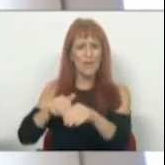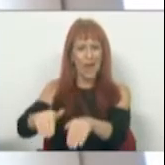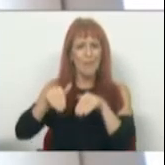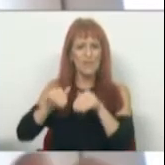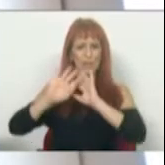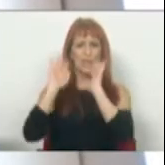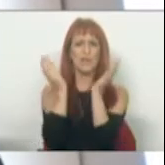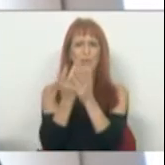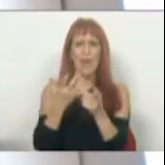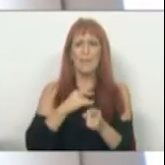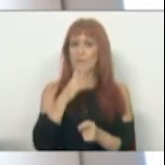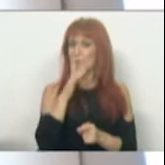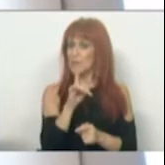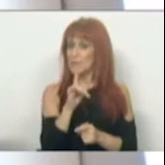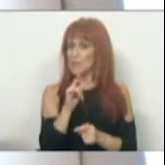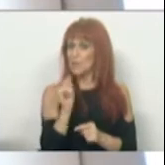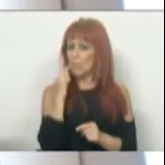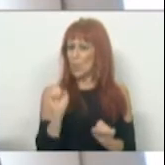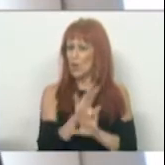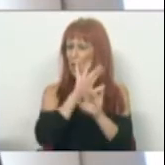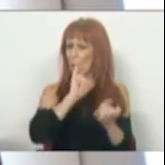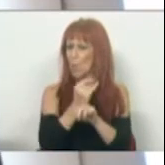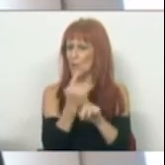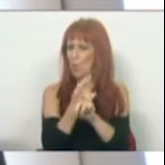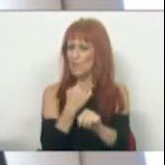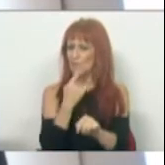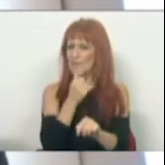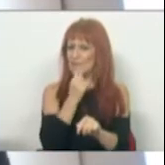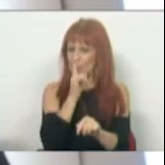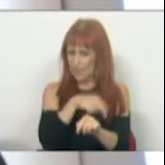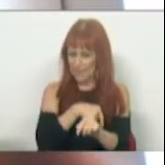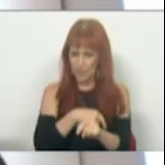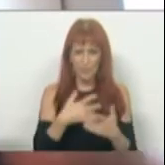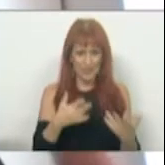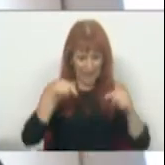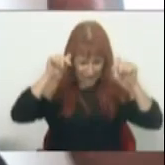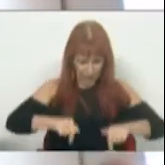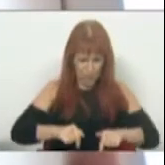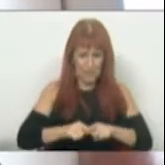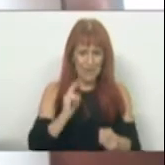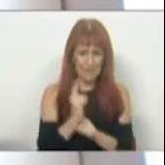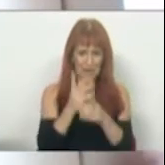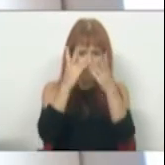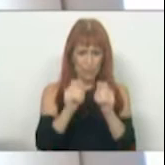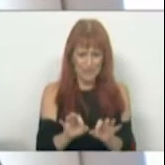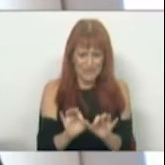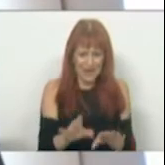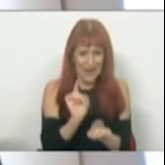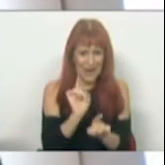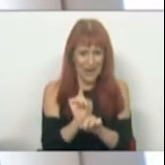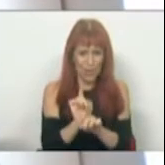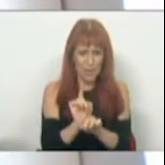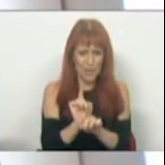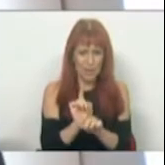na generalidade, mas quero deixar aqui, de uma forma muito clara, outra coisa que foi determinada também. É que este mesmo orçamento, da maneira como está, em